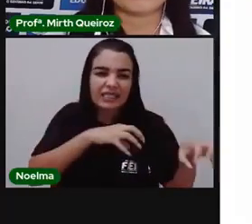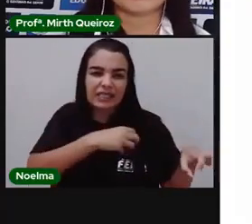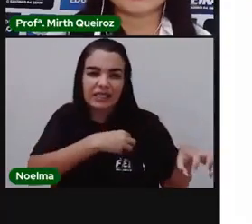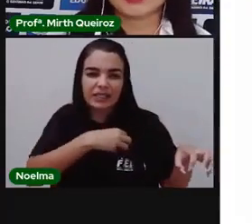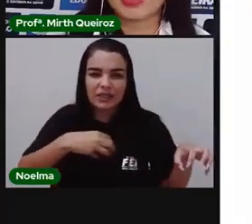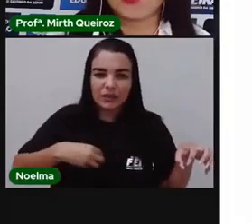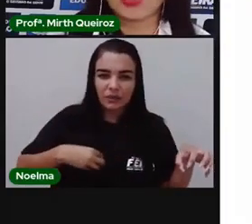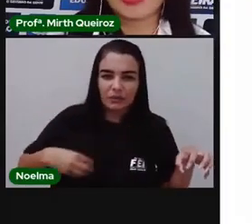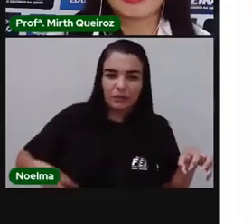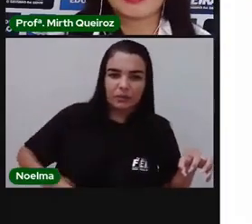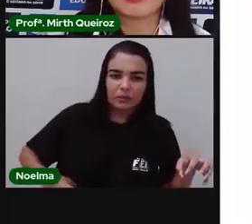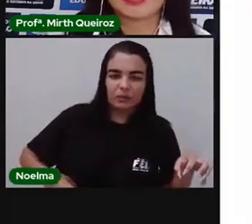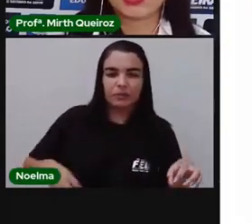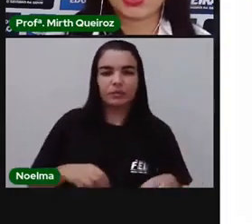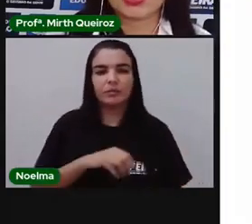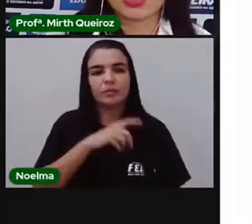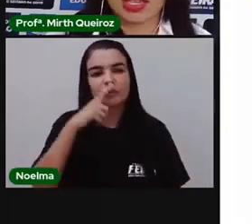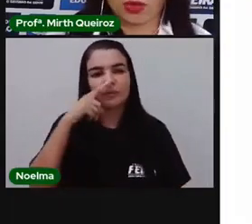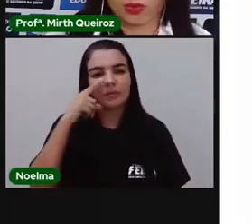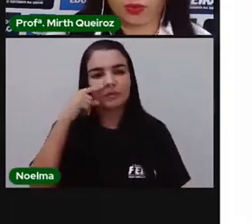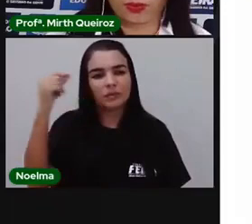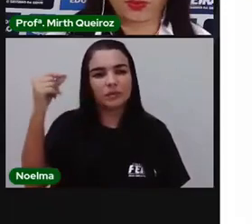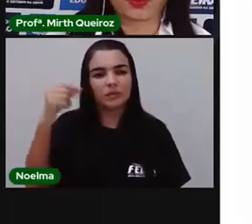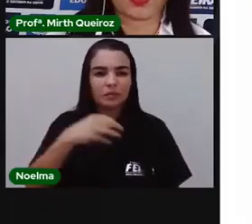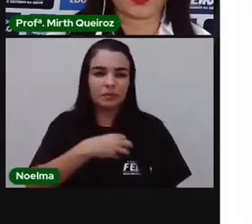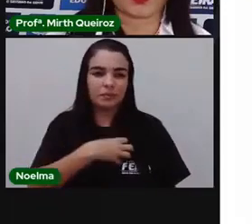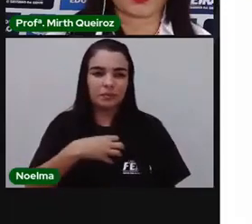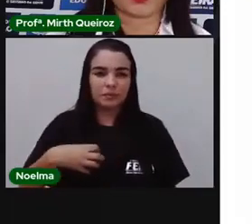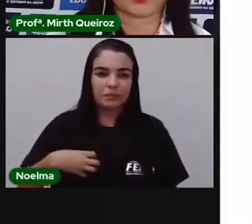brasileiros que estão em extinção.